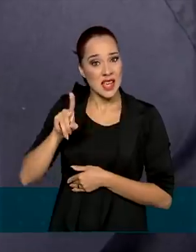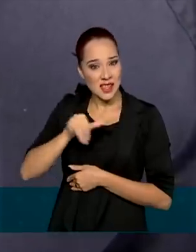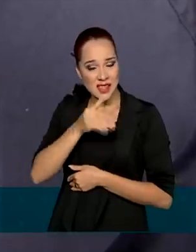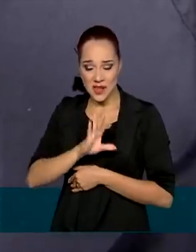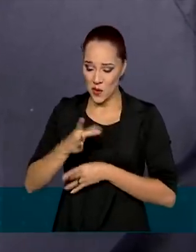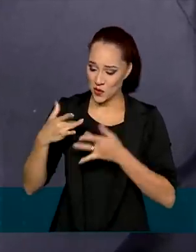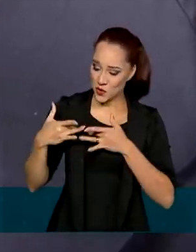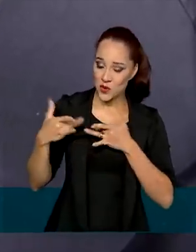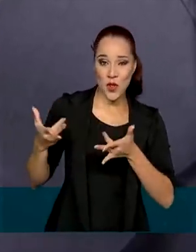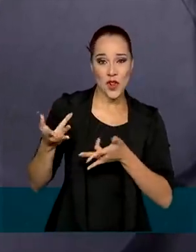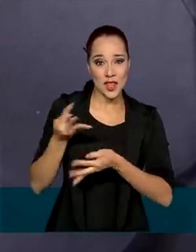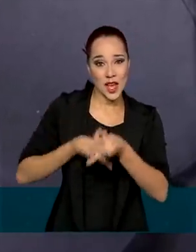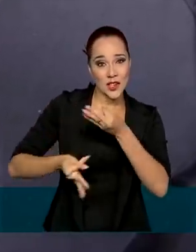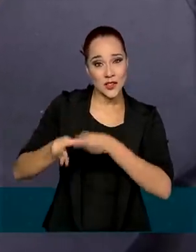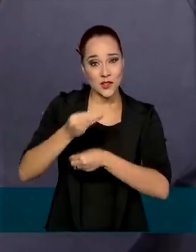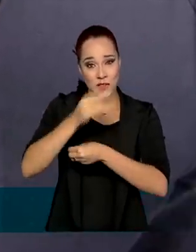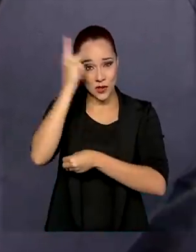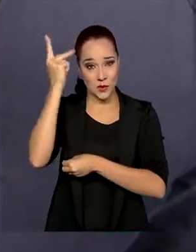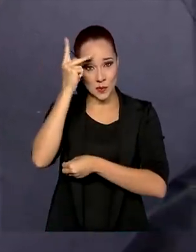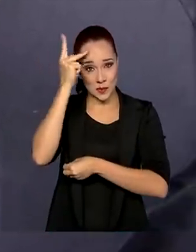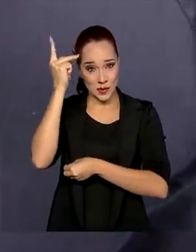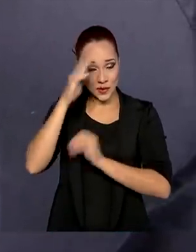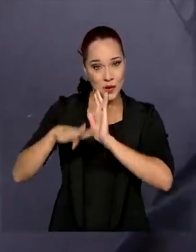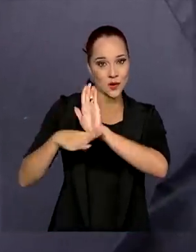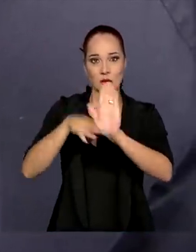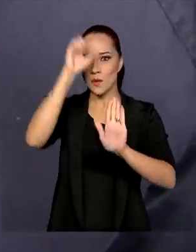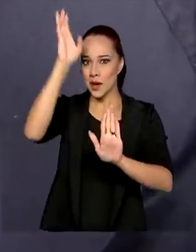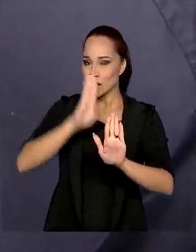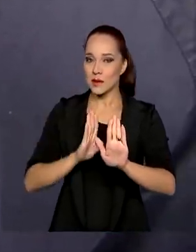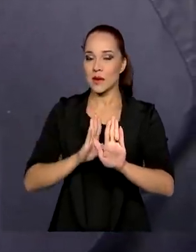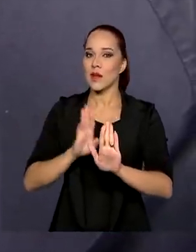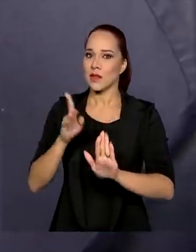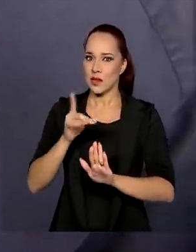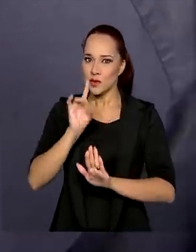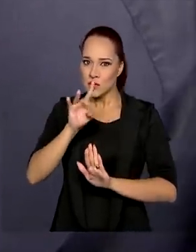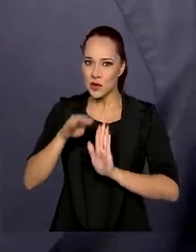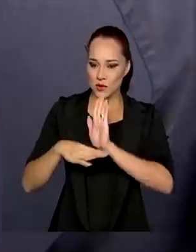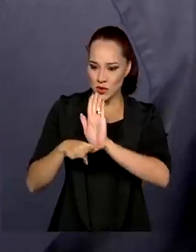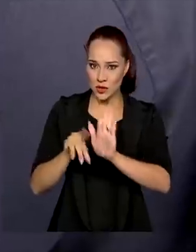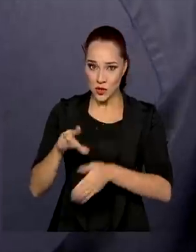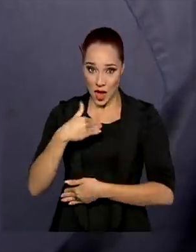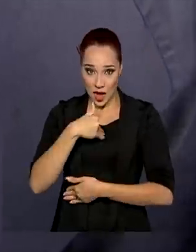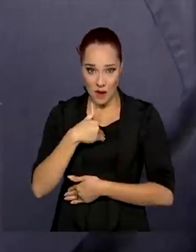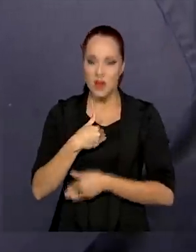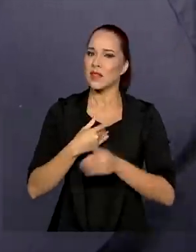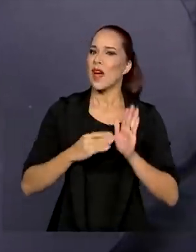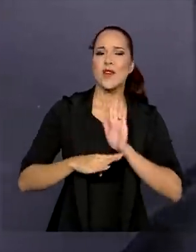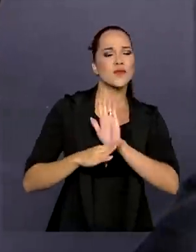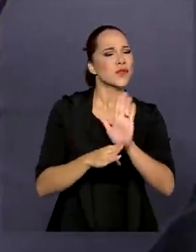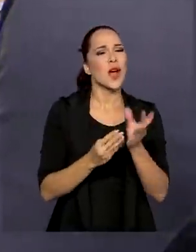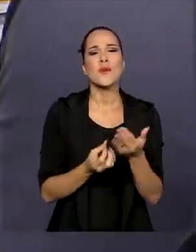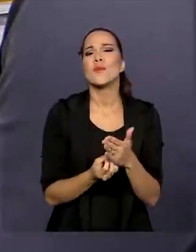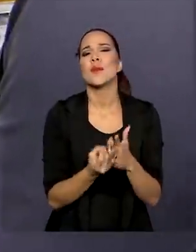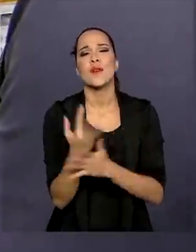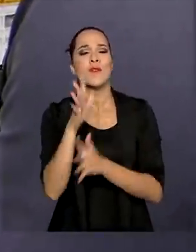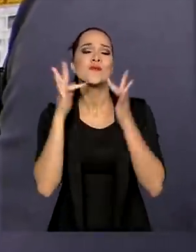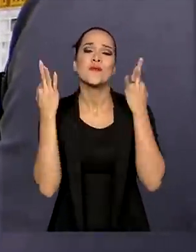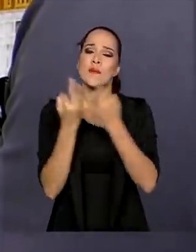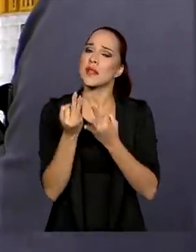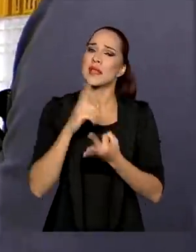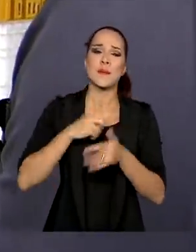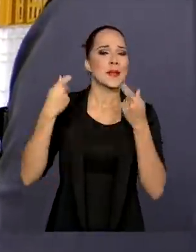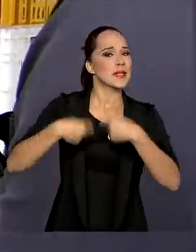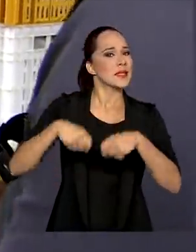solidária de todas as pessoas que estão ajudando o nosso Brasil, está ajudando não só eu, como milhões e milhões de famílias que estão passando